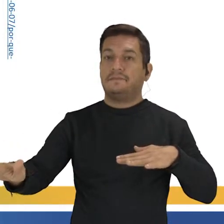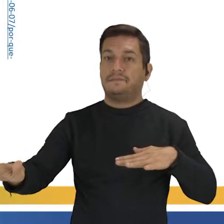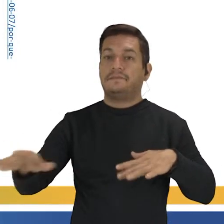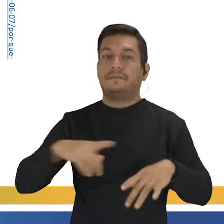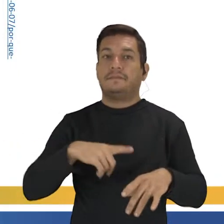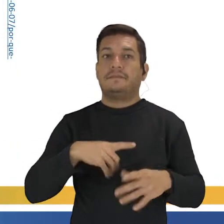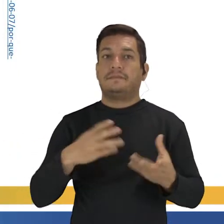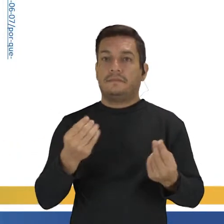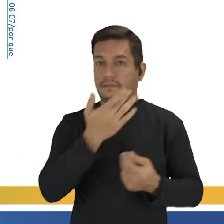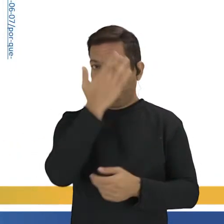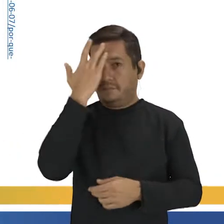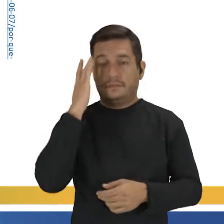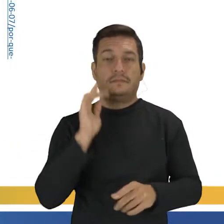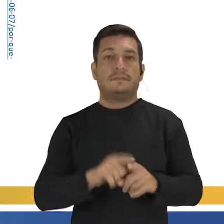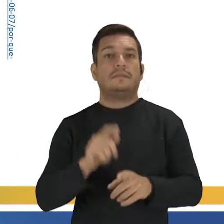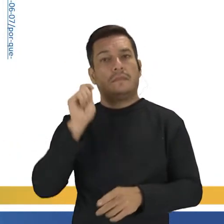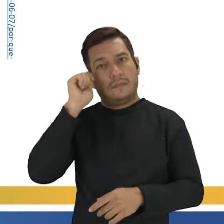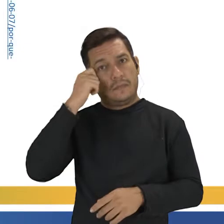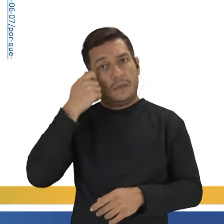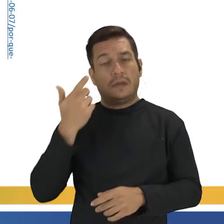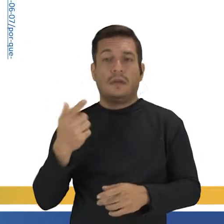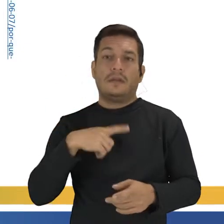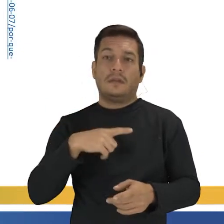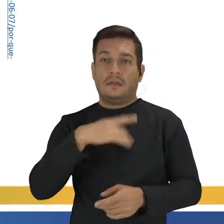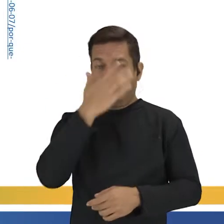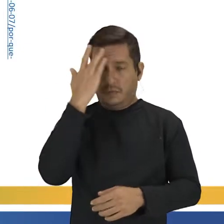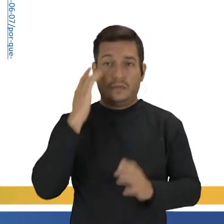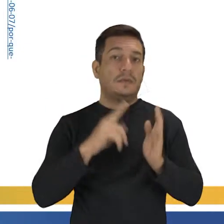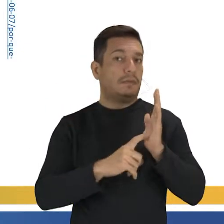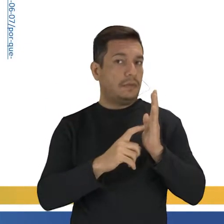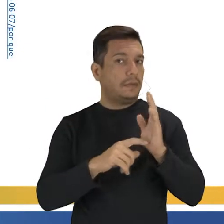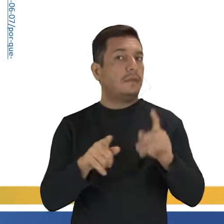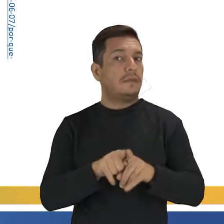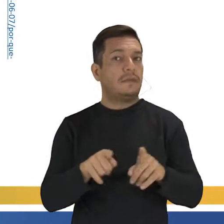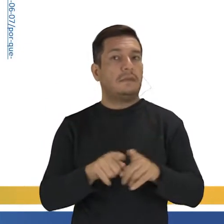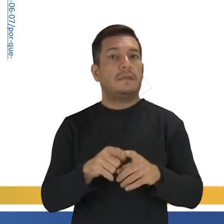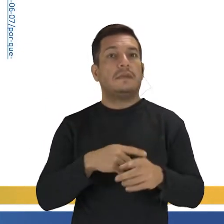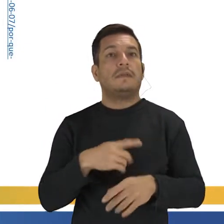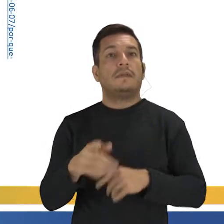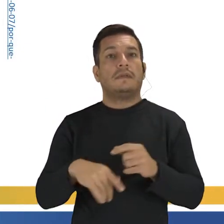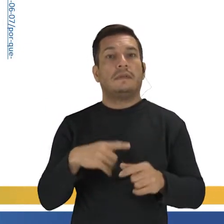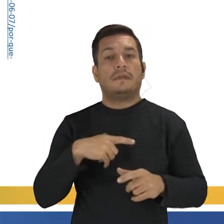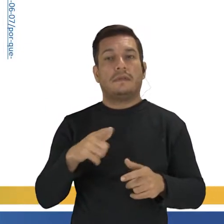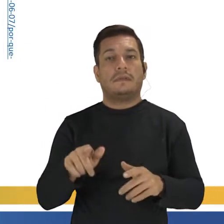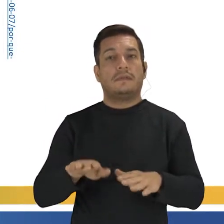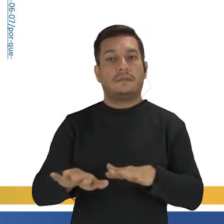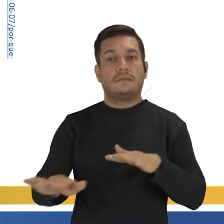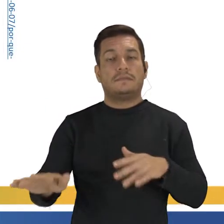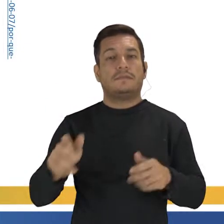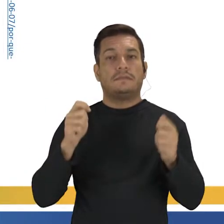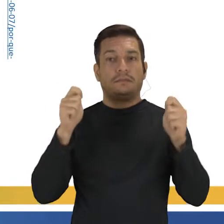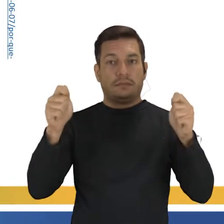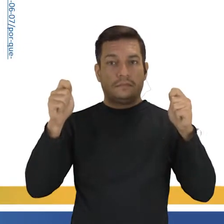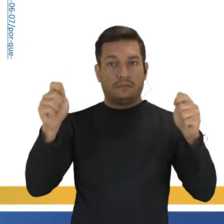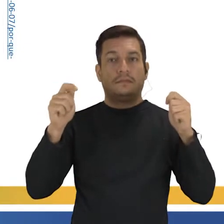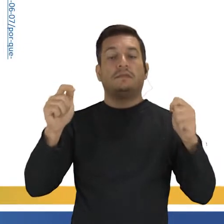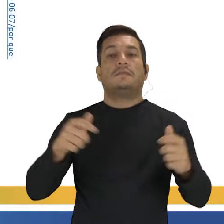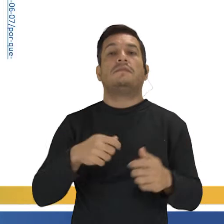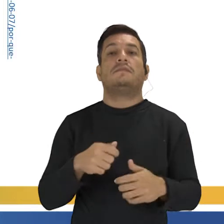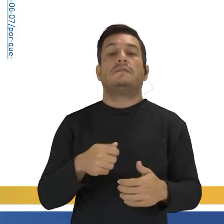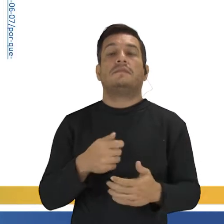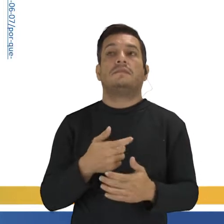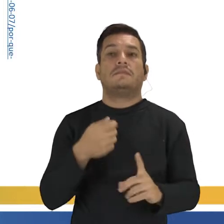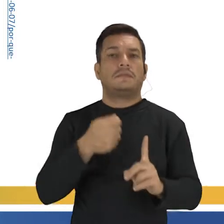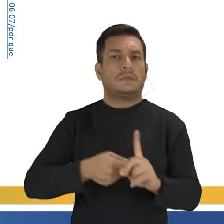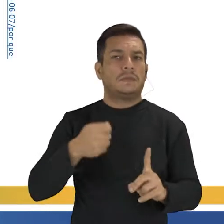grande de pessoas. Não só negros, a gente tem pessoas brancas também que entram aí nesses protestos, né? Esses protestos que